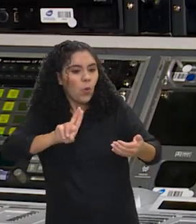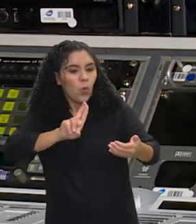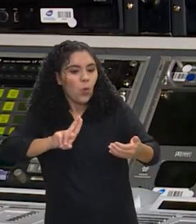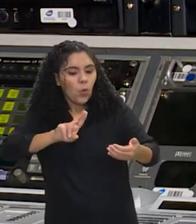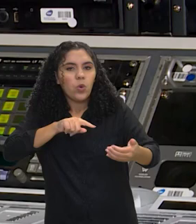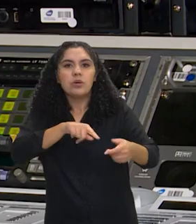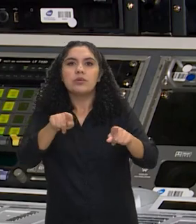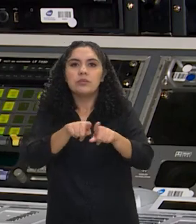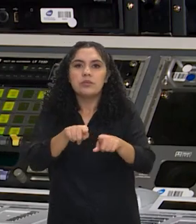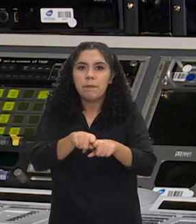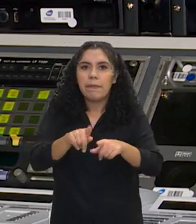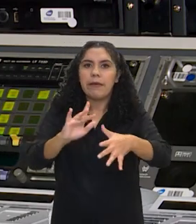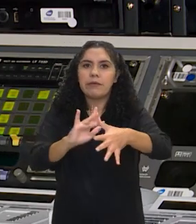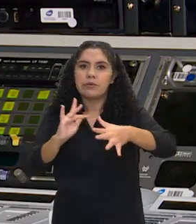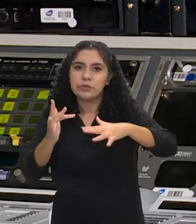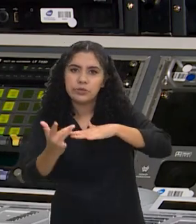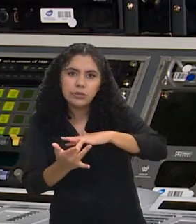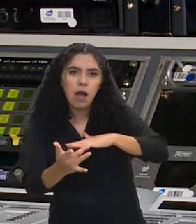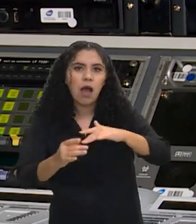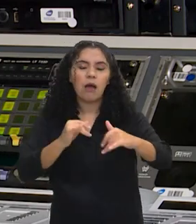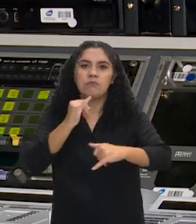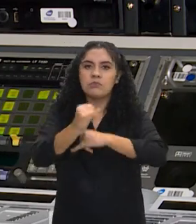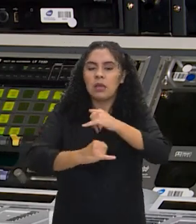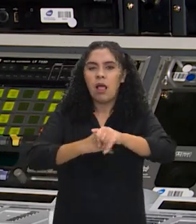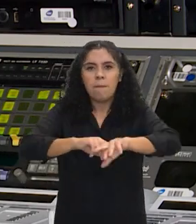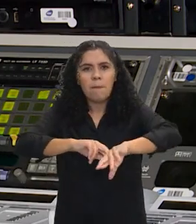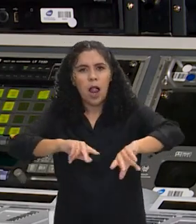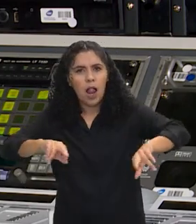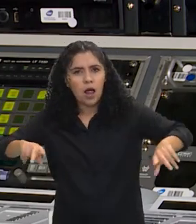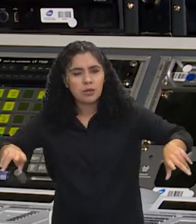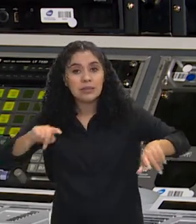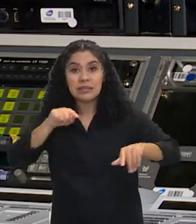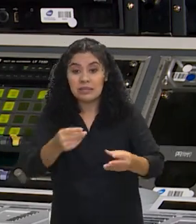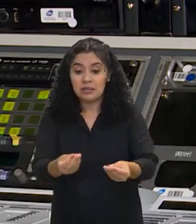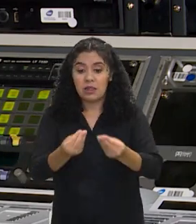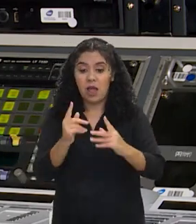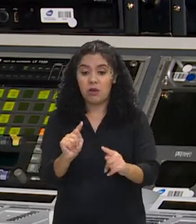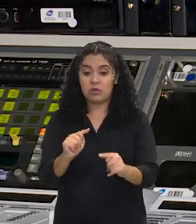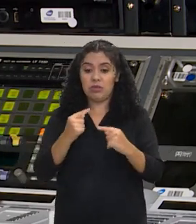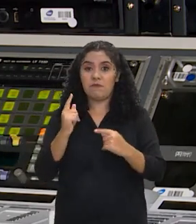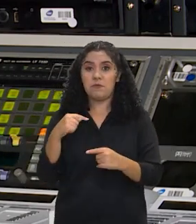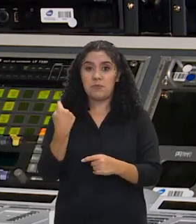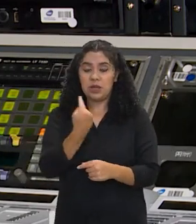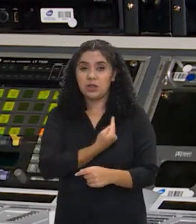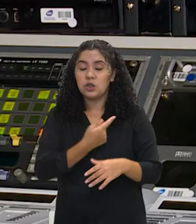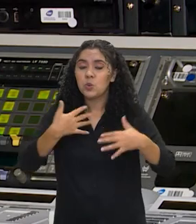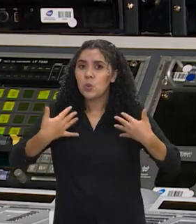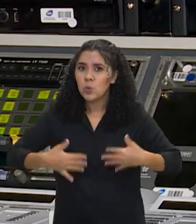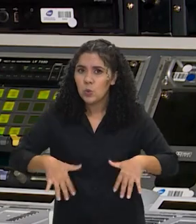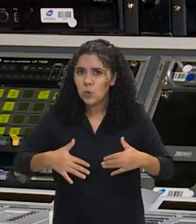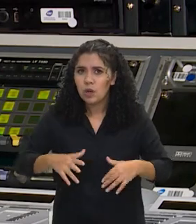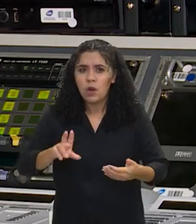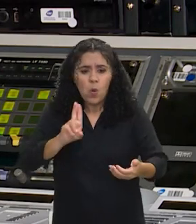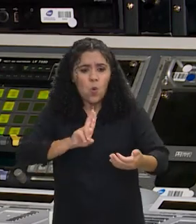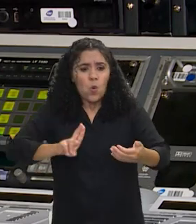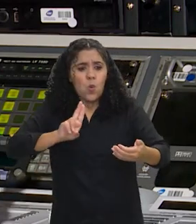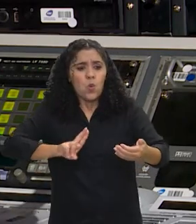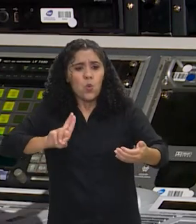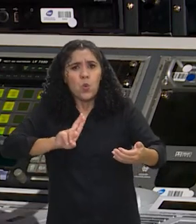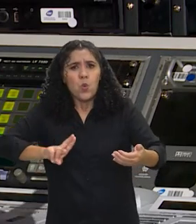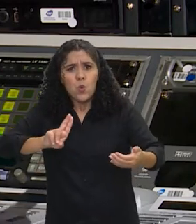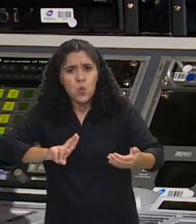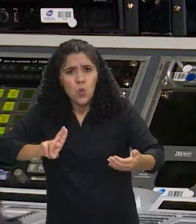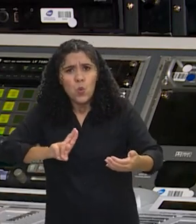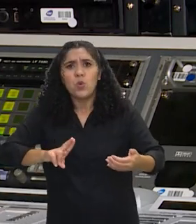dedicam ao ambiente digital e às redes sociais. Isso coloca, então, é um desafio de um país com uso intensivo. É um uso que não é só